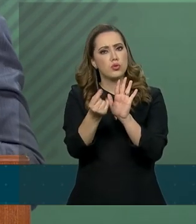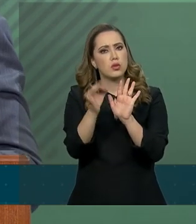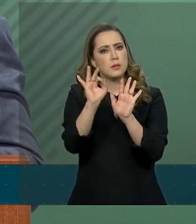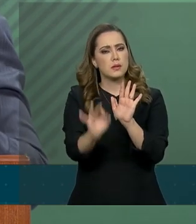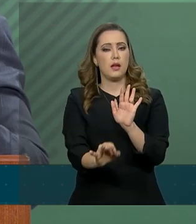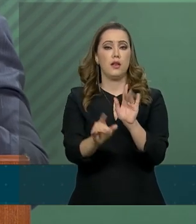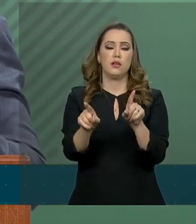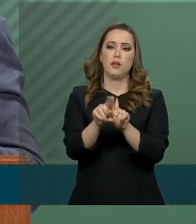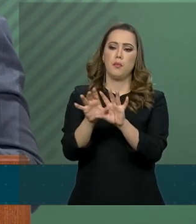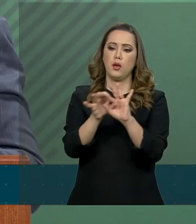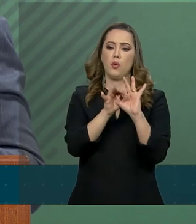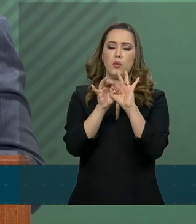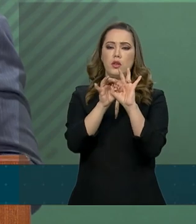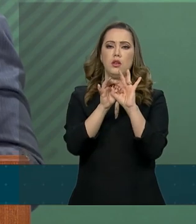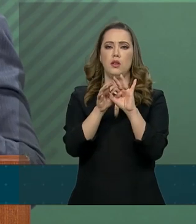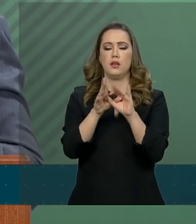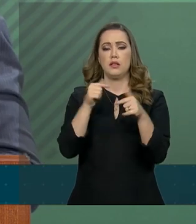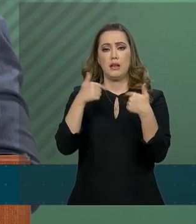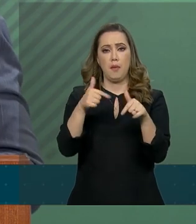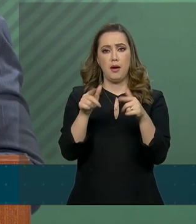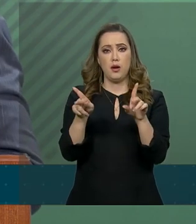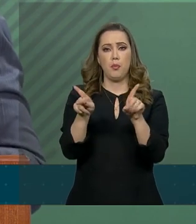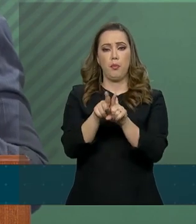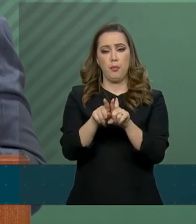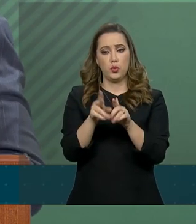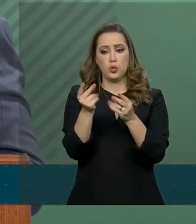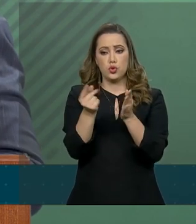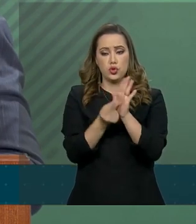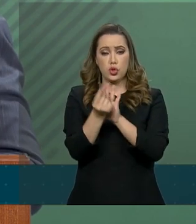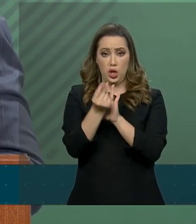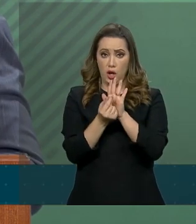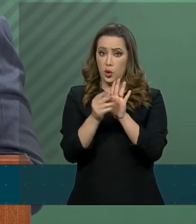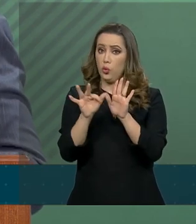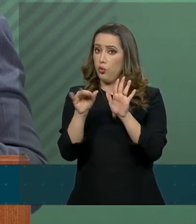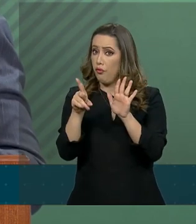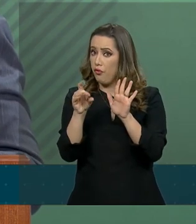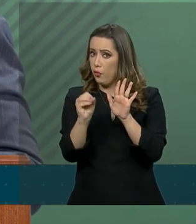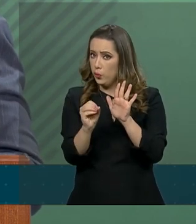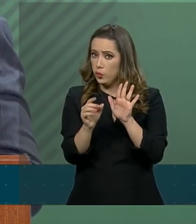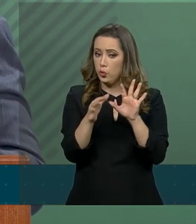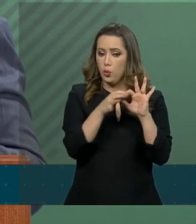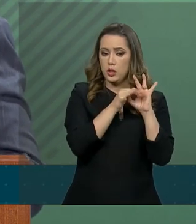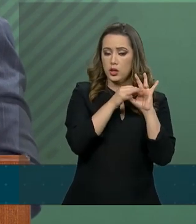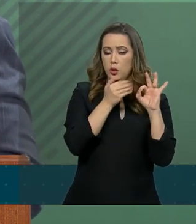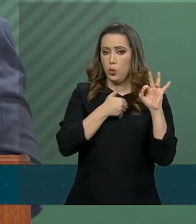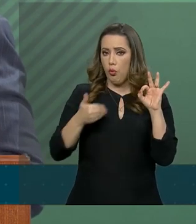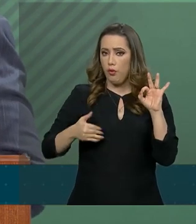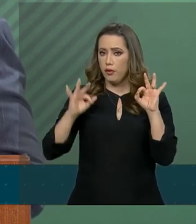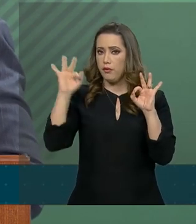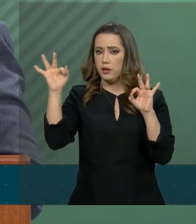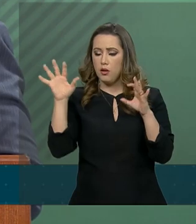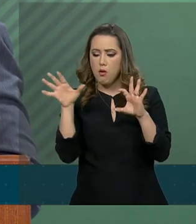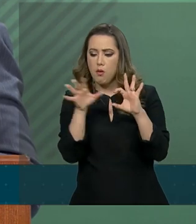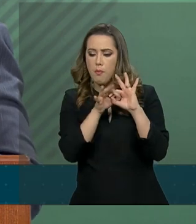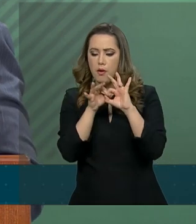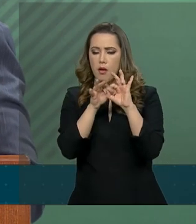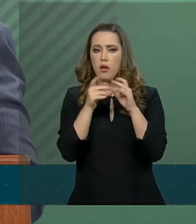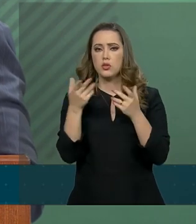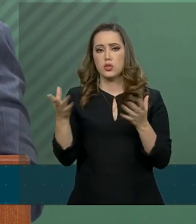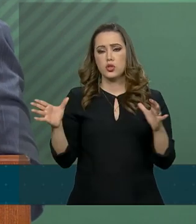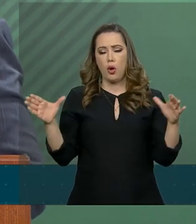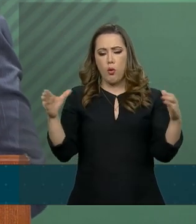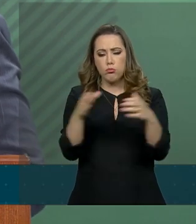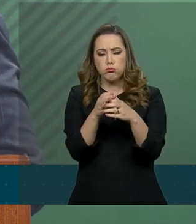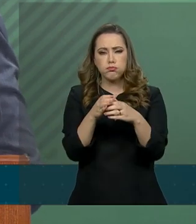patrocinadas pelo fundo com as ações do poder público. Em resumo, o que se busca é a soma dos